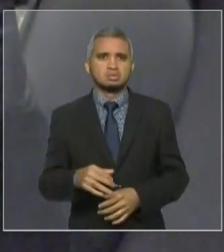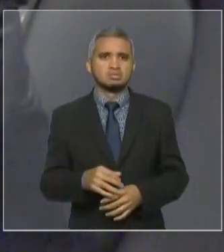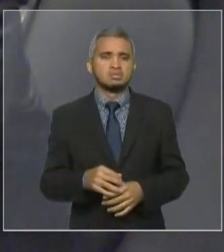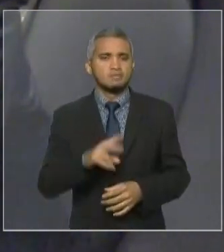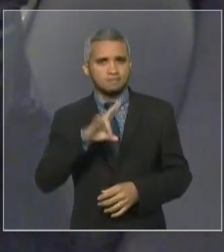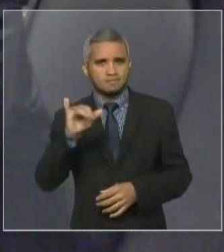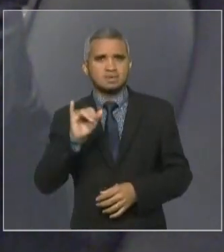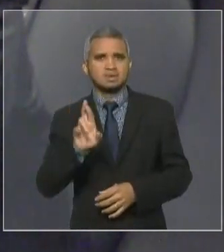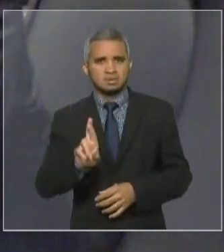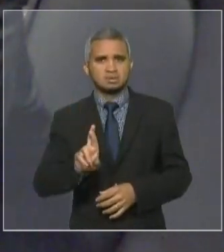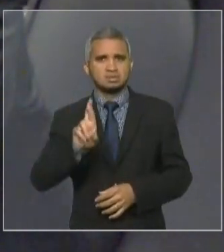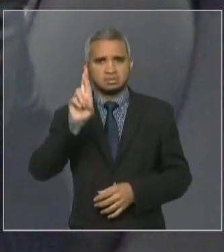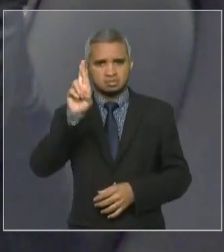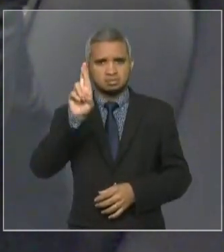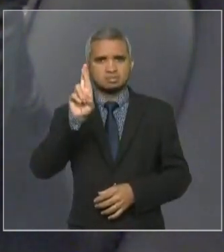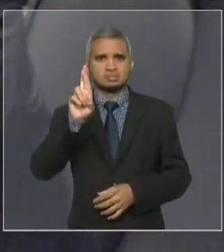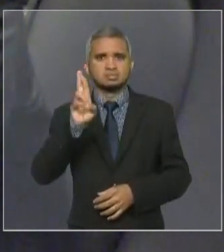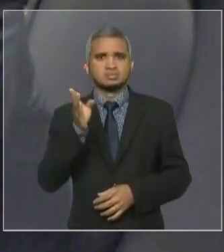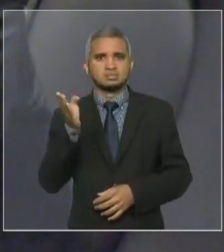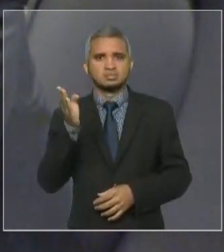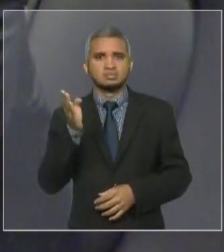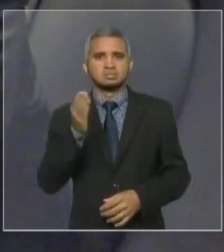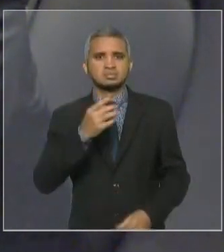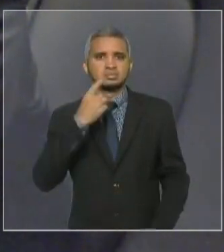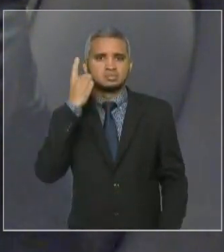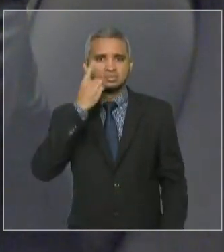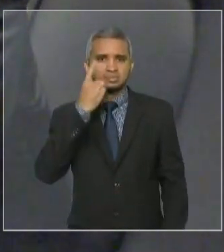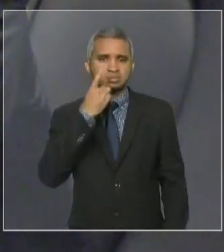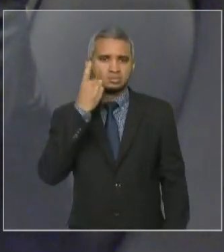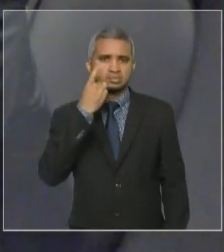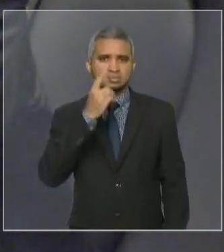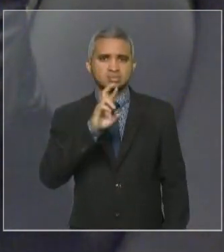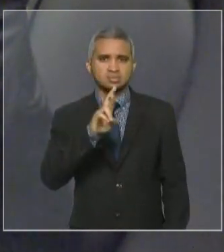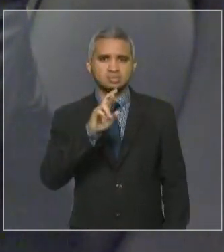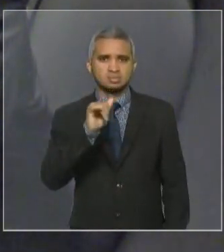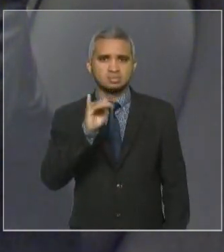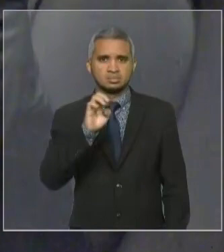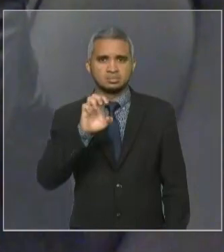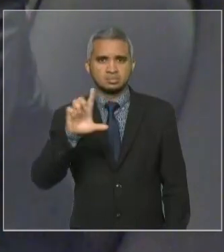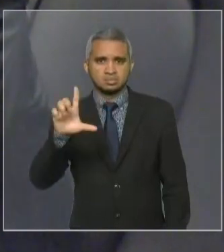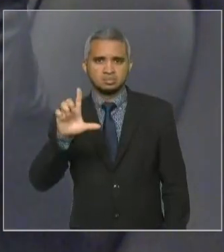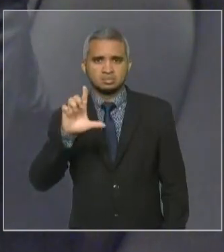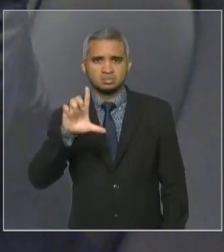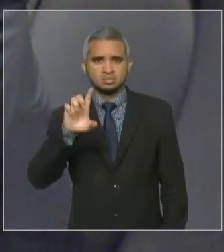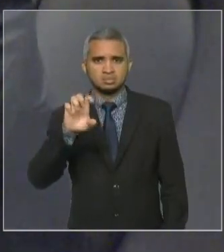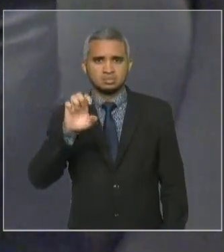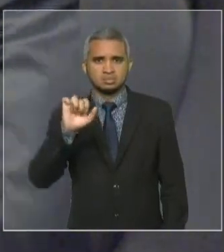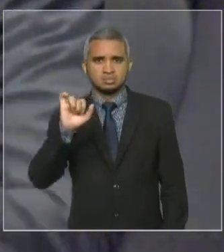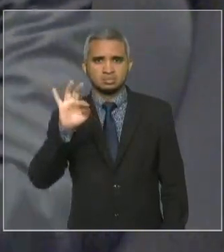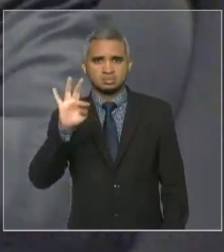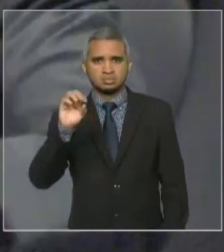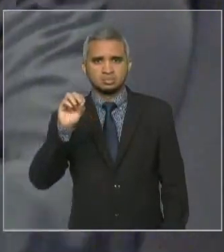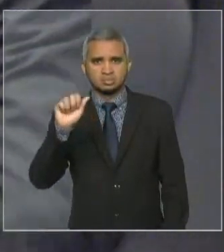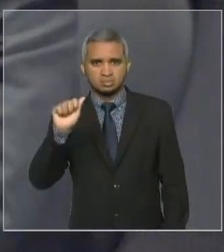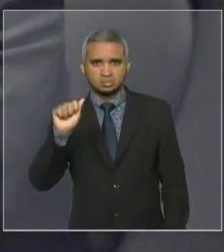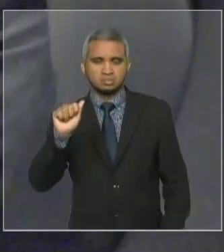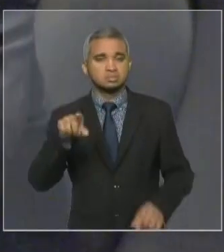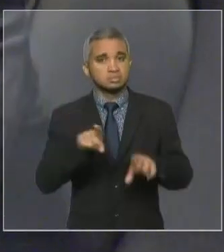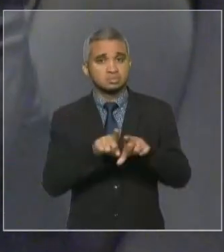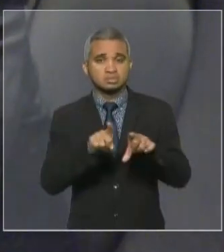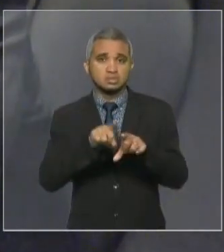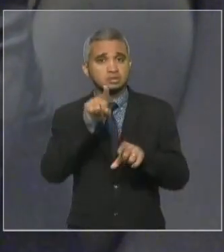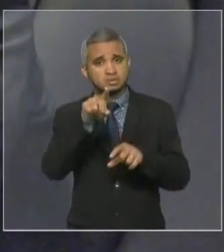representado pelo nosso colega Rafael Leitua, poderia ser o líder